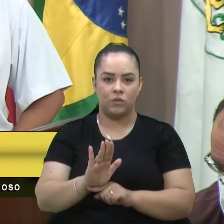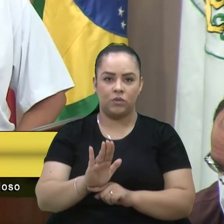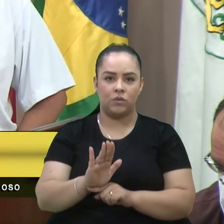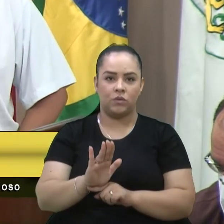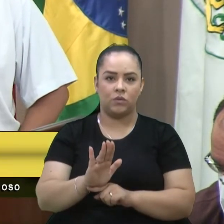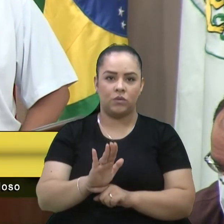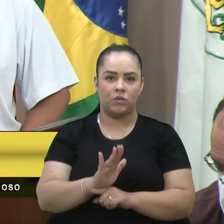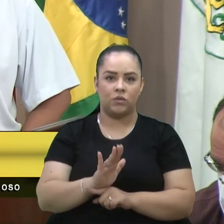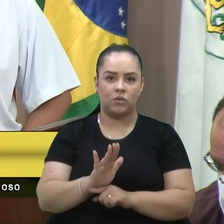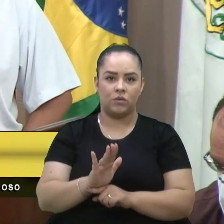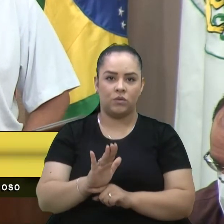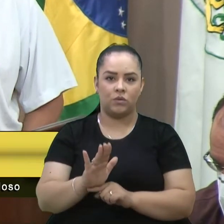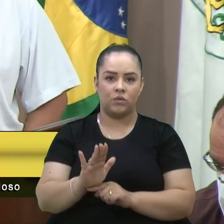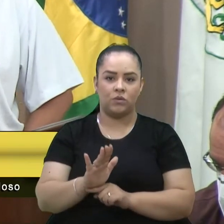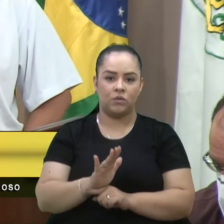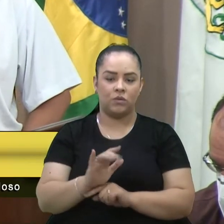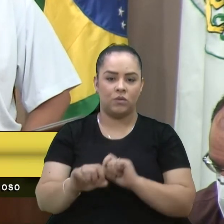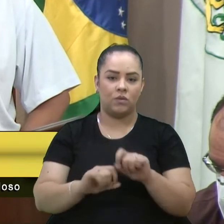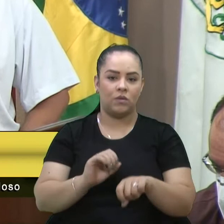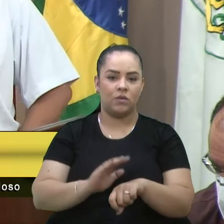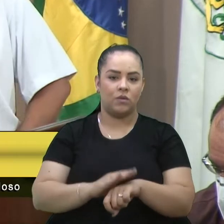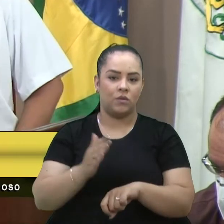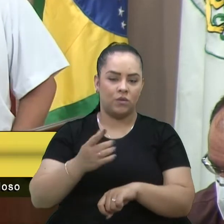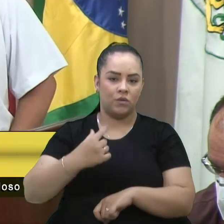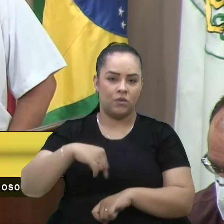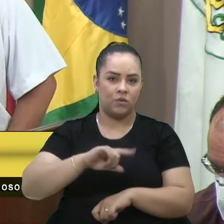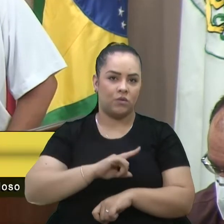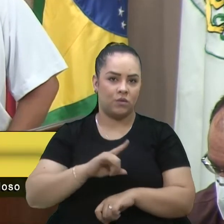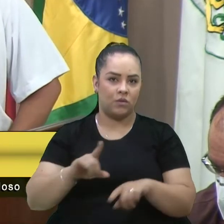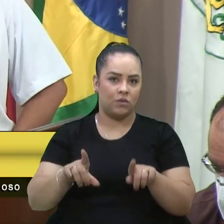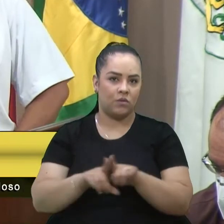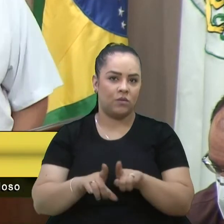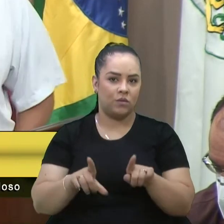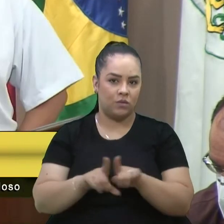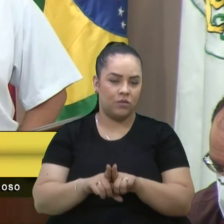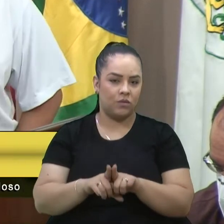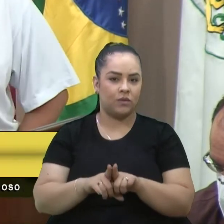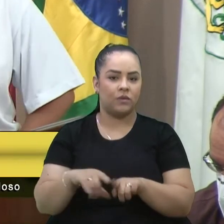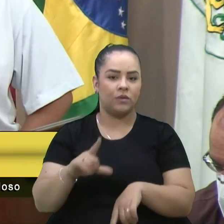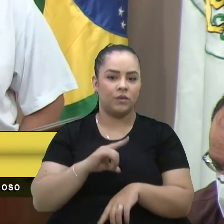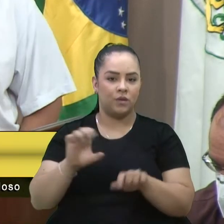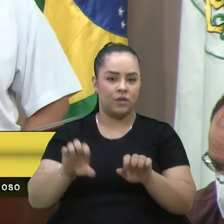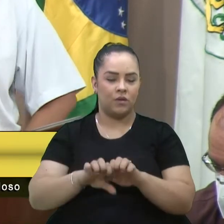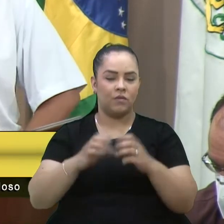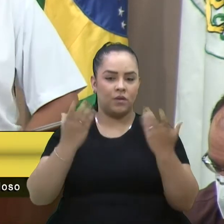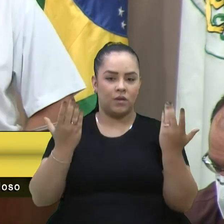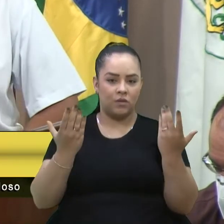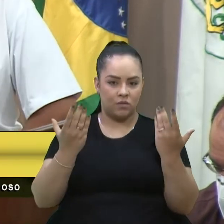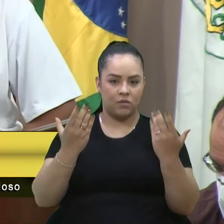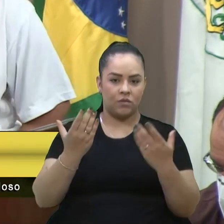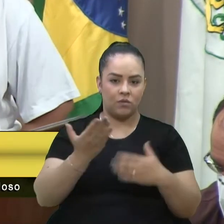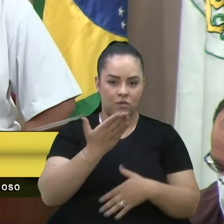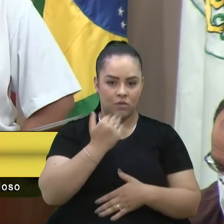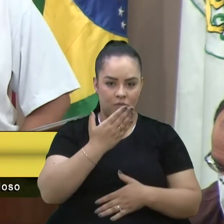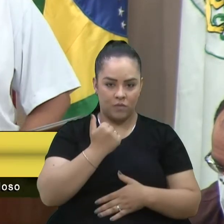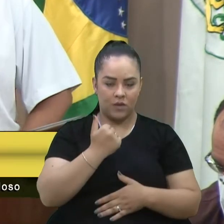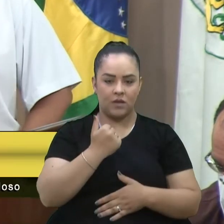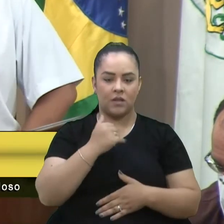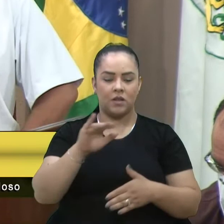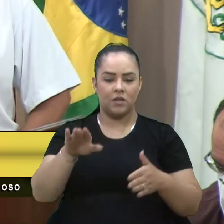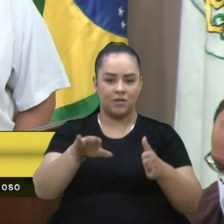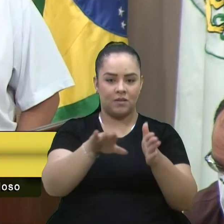O que mais que eu posso informar para vocês? Nós tivemos um evento de um almoço drive-thru,